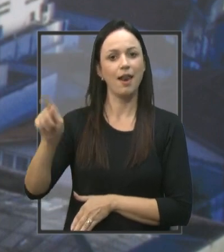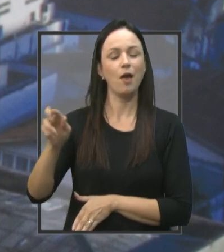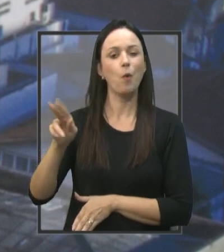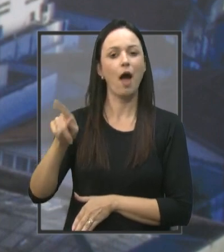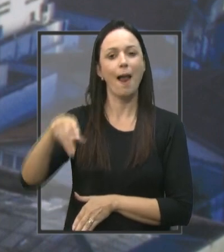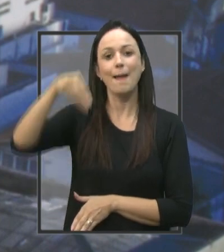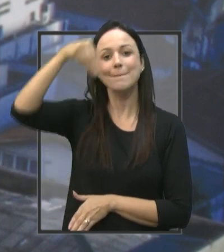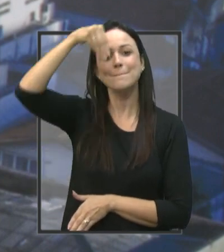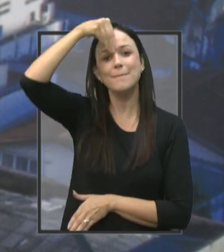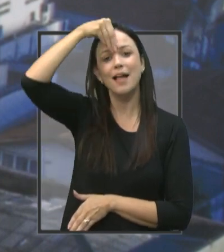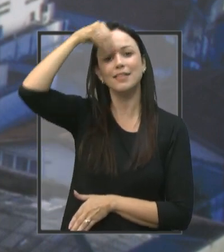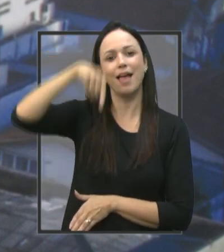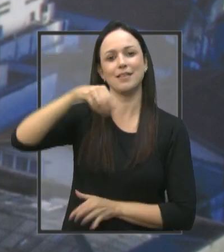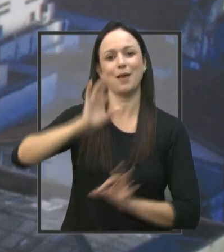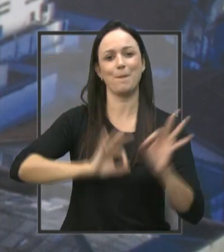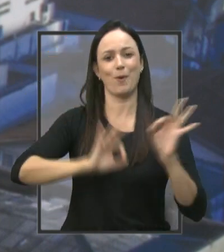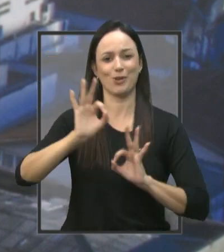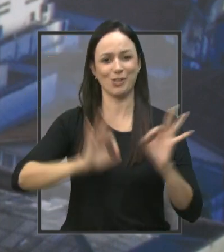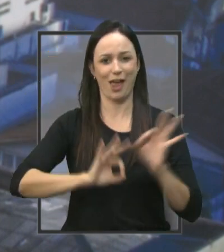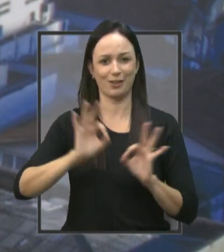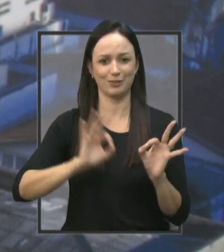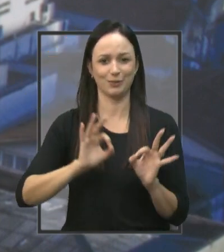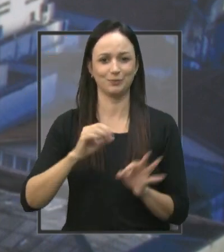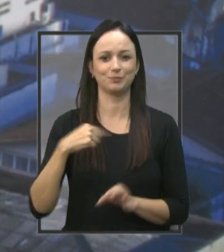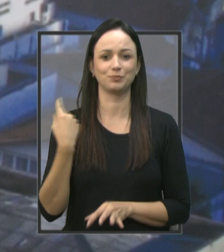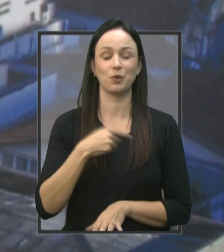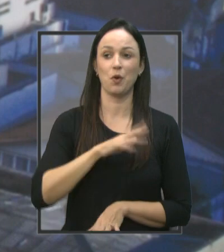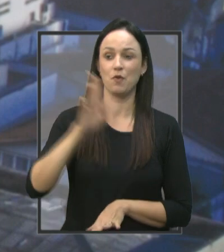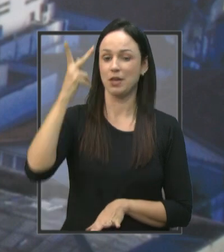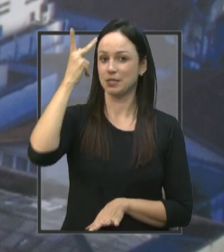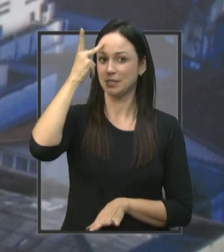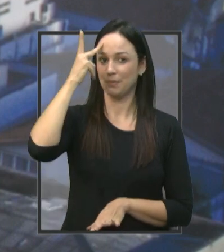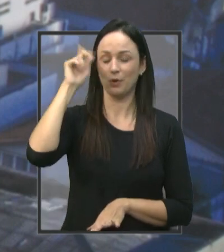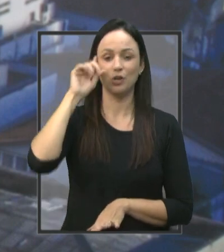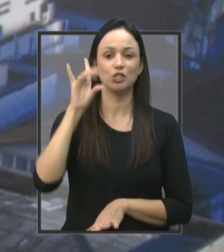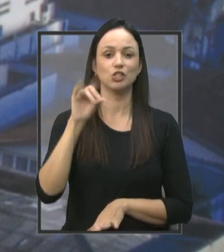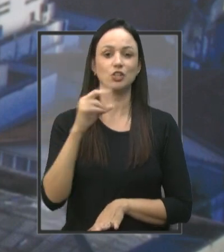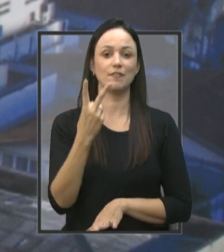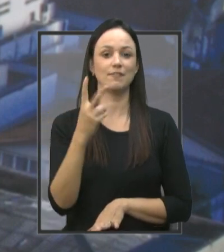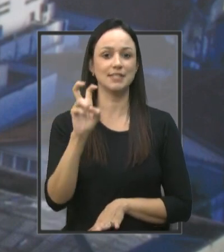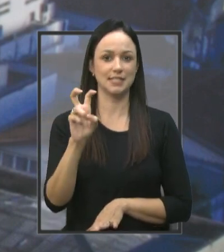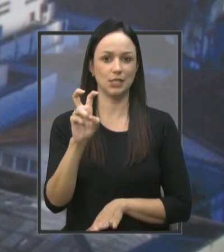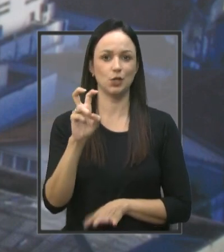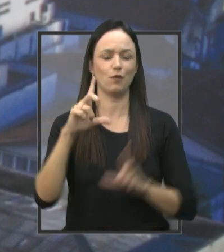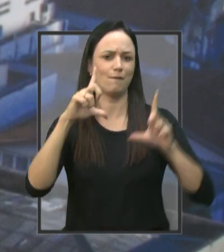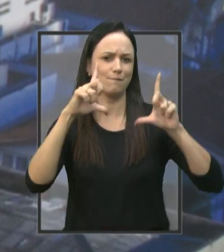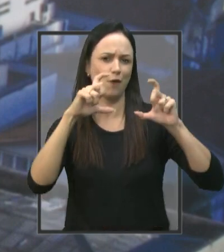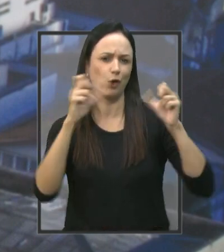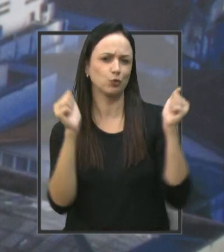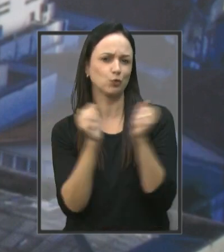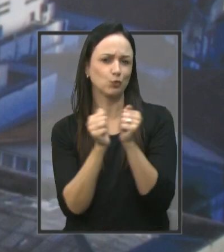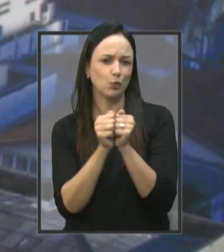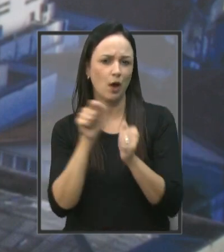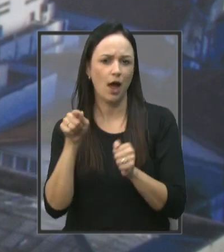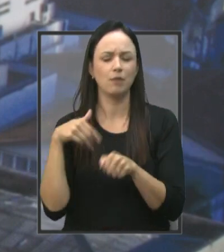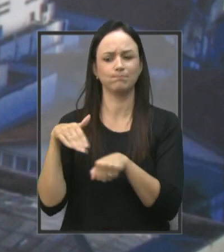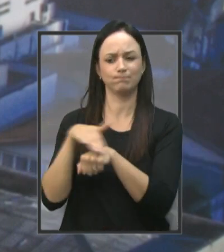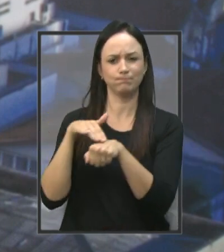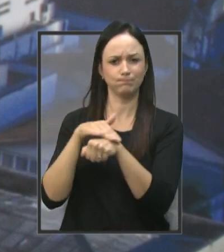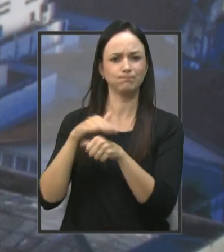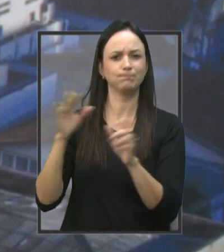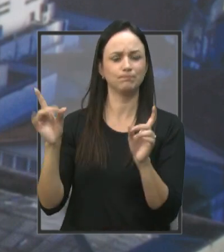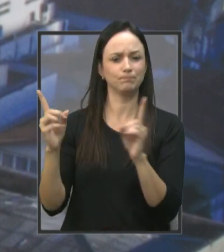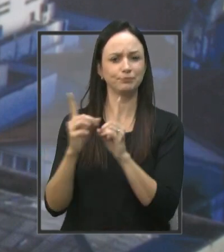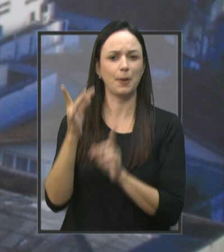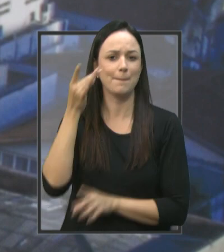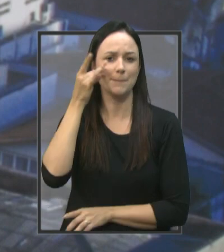projeto E quando nós estivemos em São Paulo no dia 25 Tiramos foto com ele, conversamos com ele pessoalmente